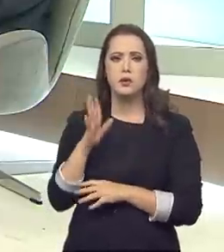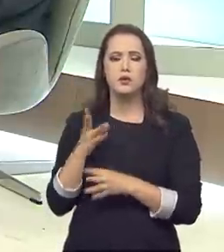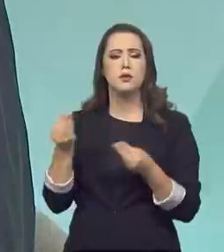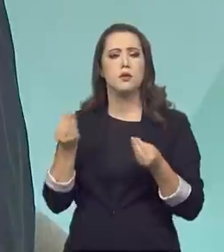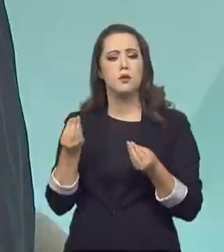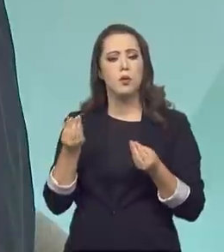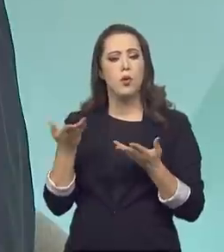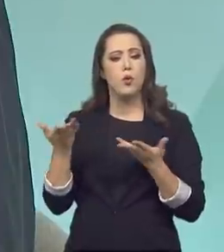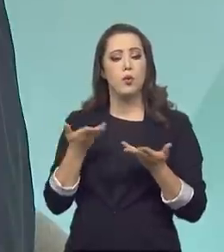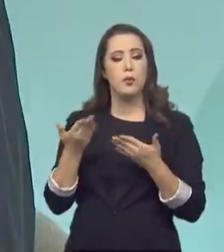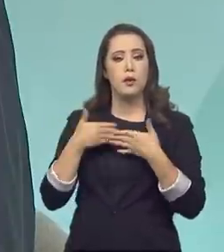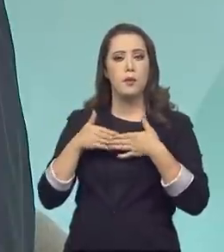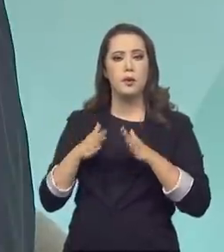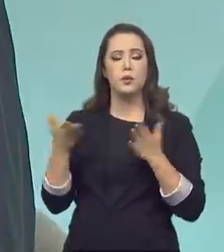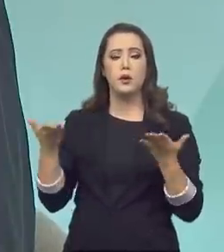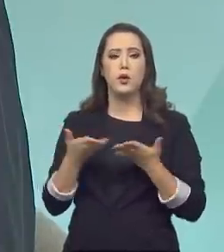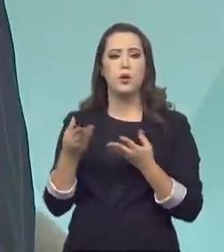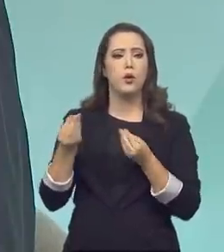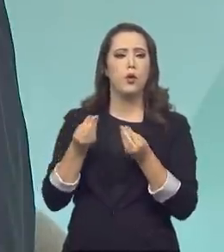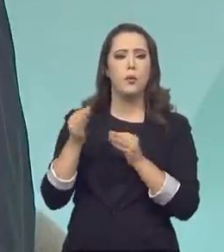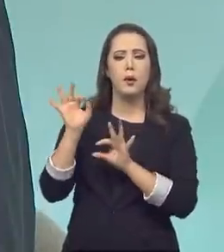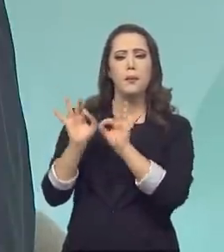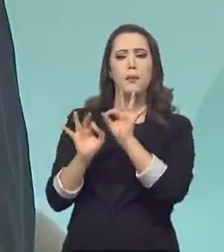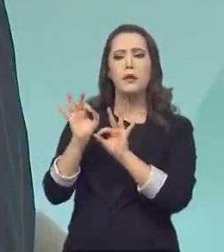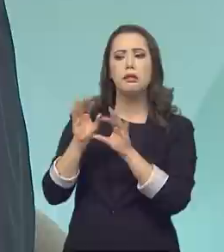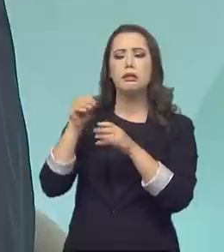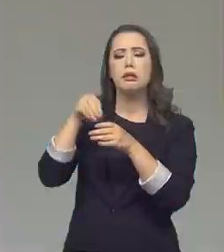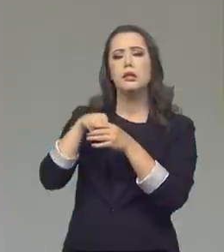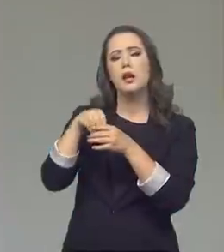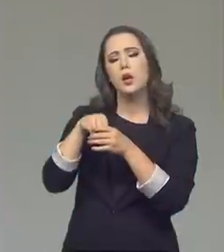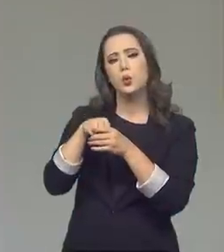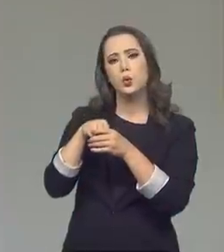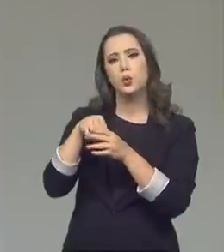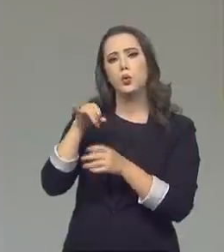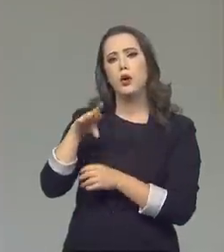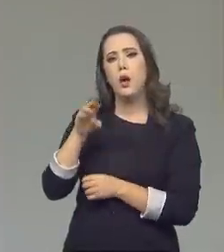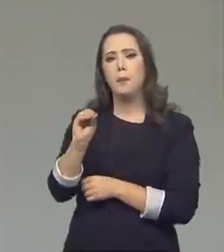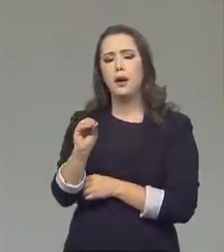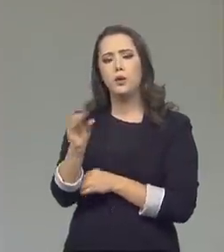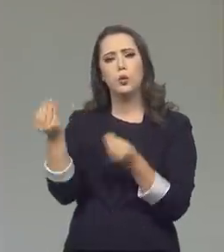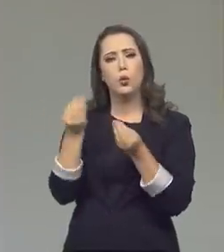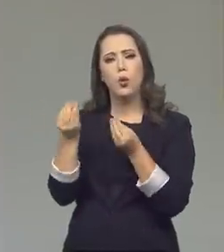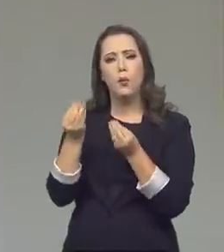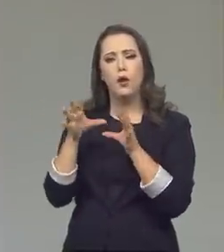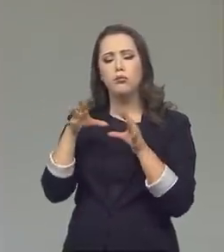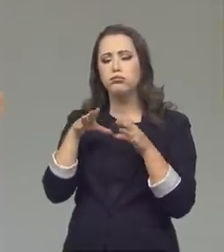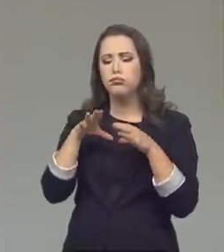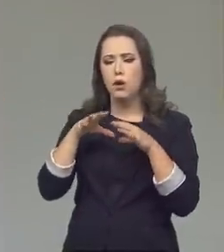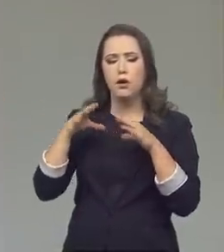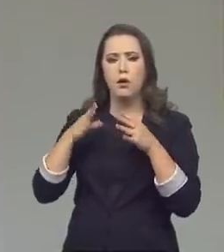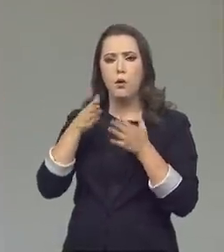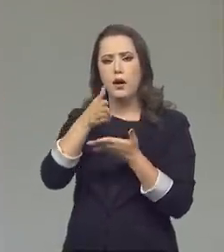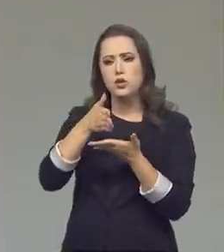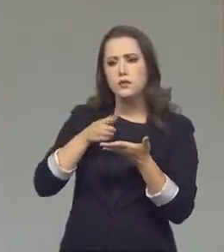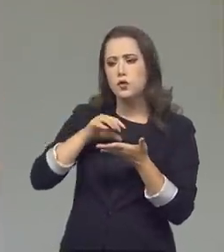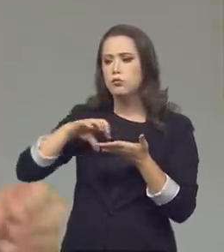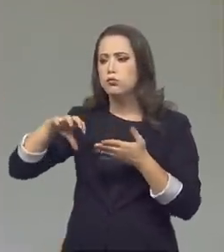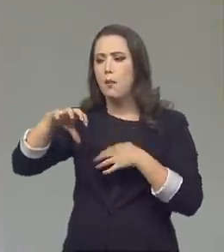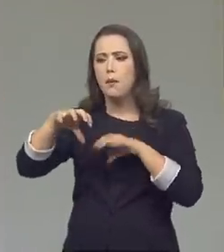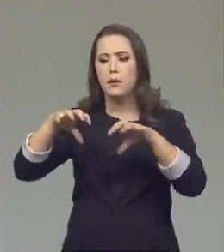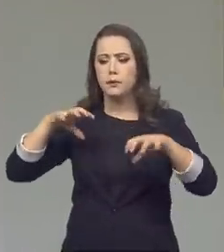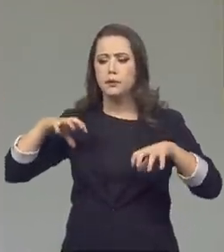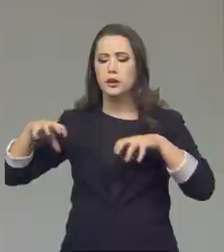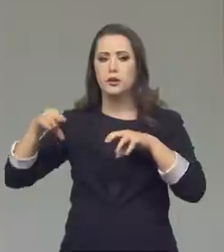falasse agora, para abrir esse bloco, como que a estrutura do Inmetro, até para o telespectador entender um pouco como é que funciona esse